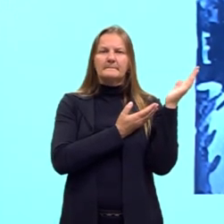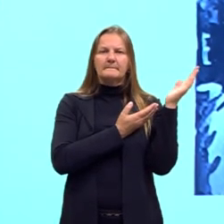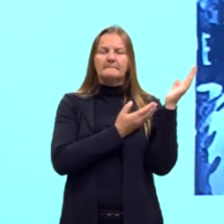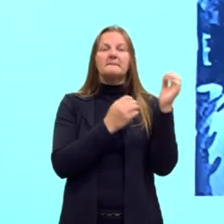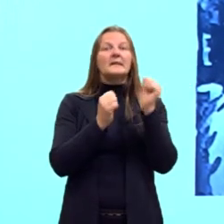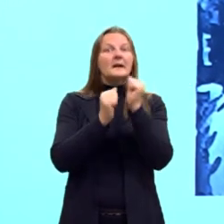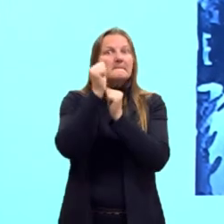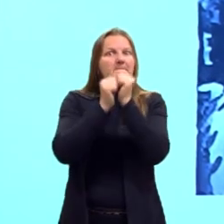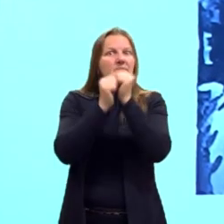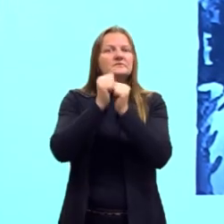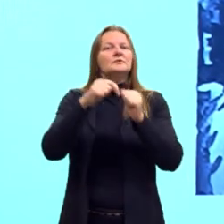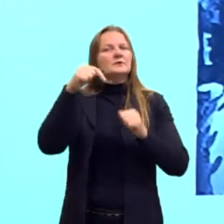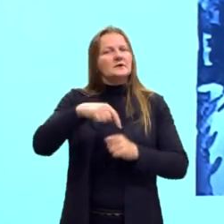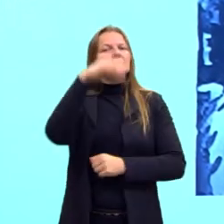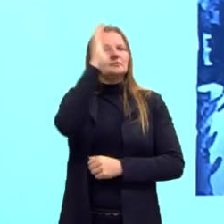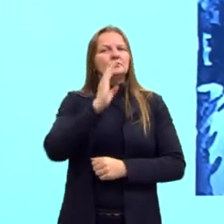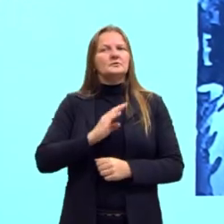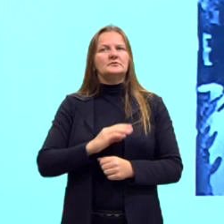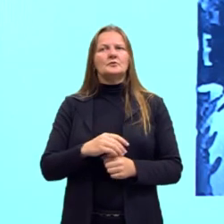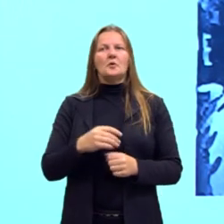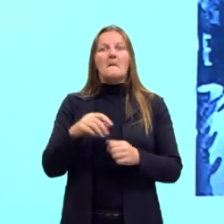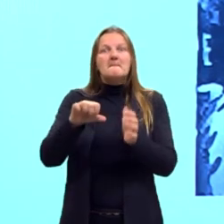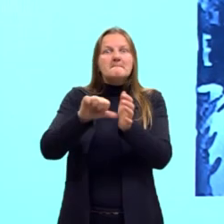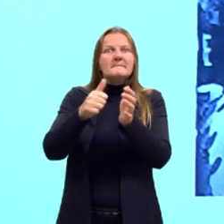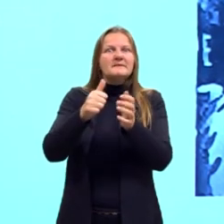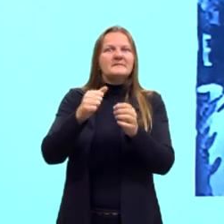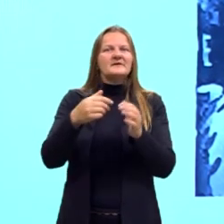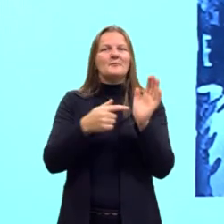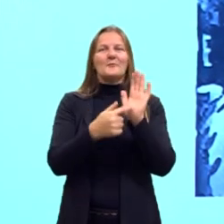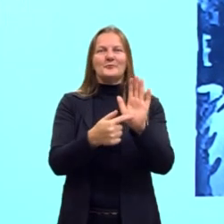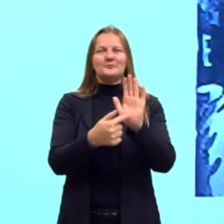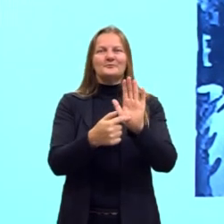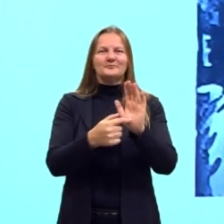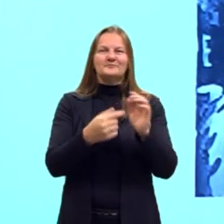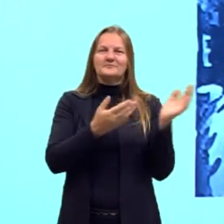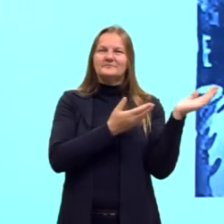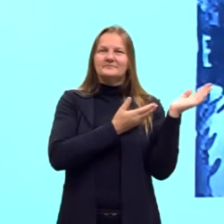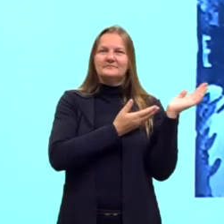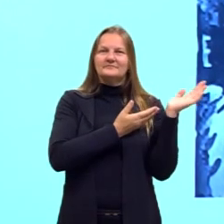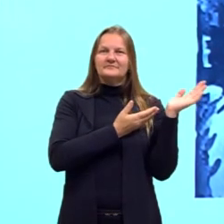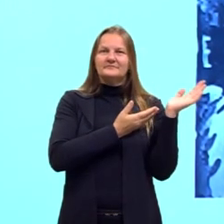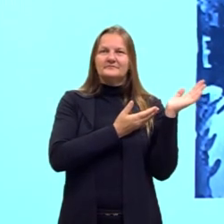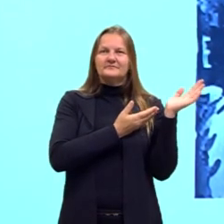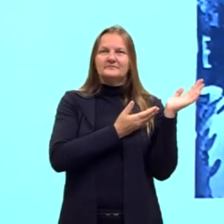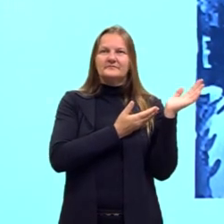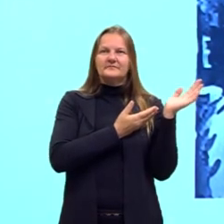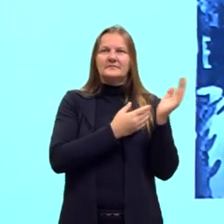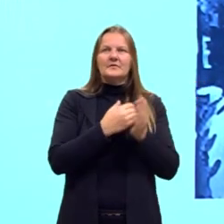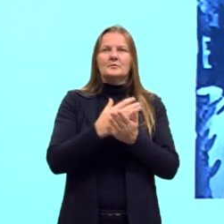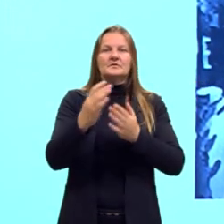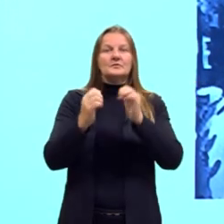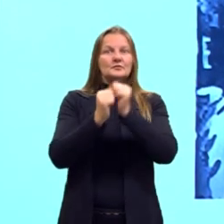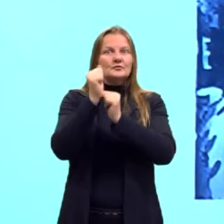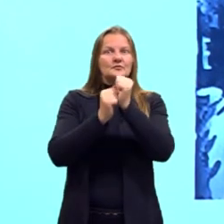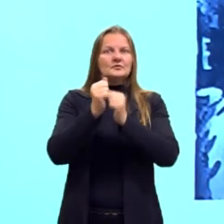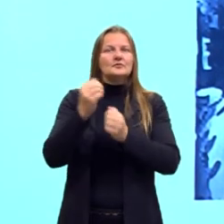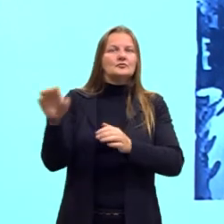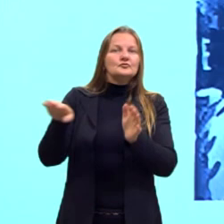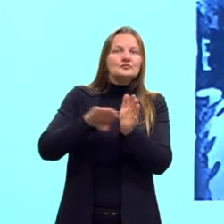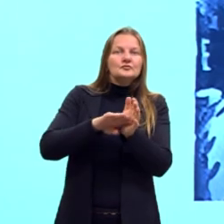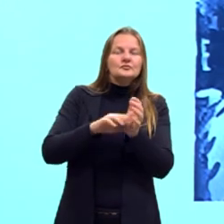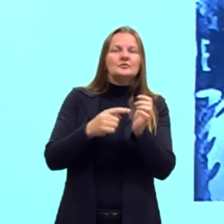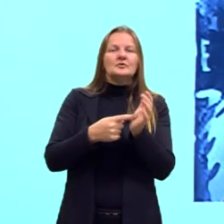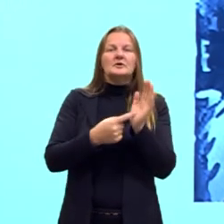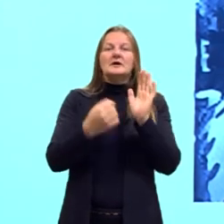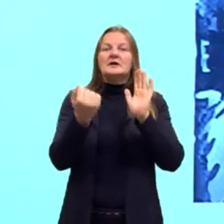Ele ali pilotando, mostrando. Ah, tá chegando aqui a nossa indústria, aquela coisa toda. E o